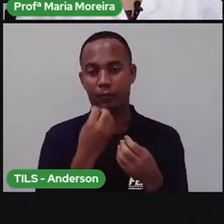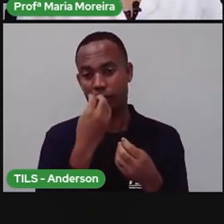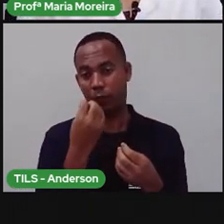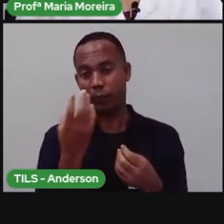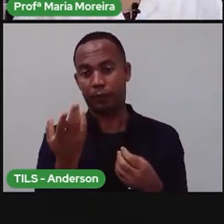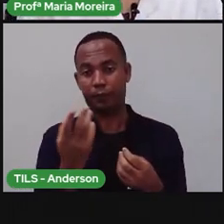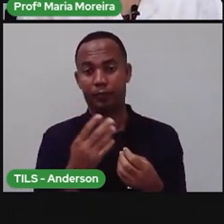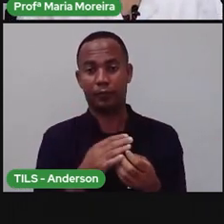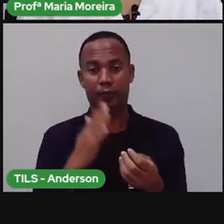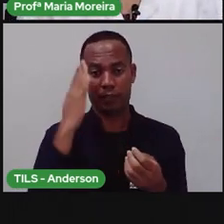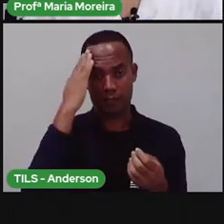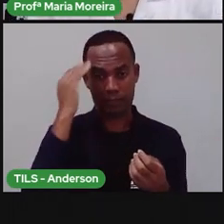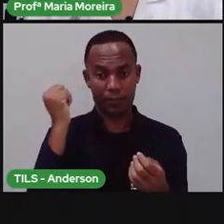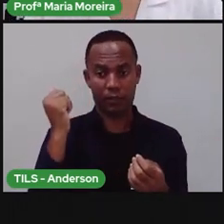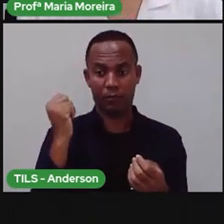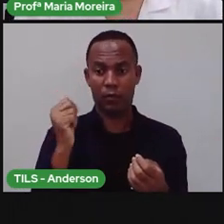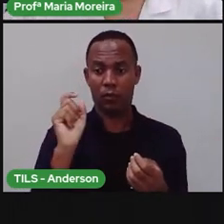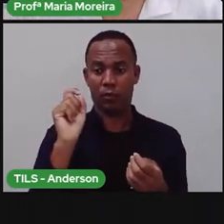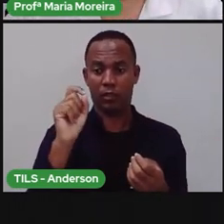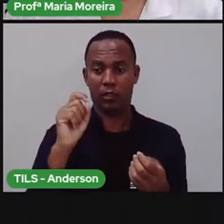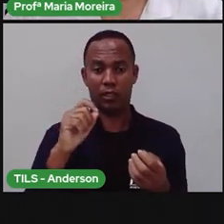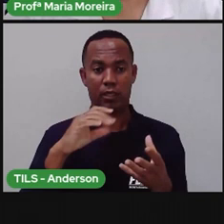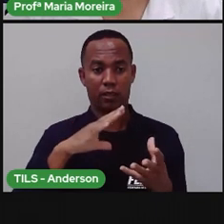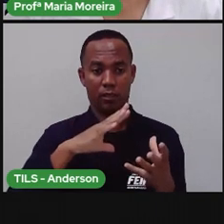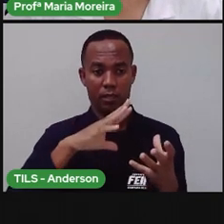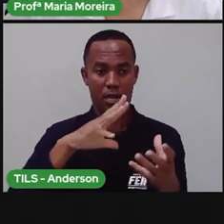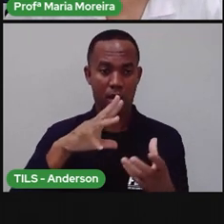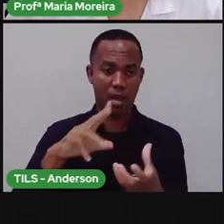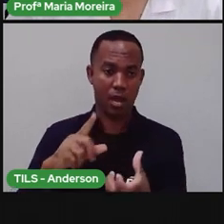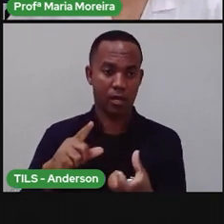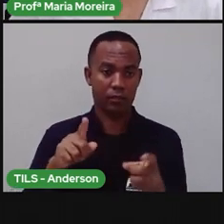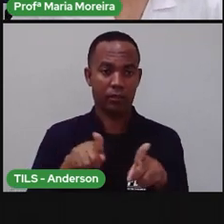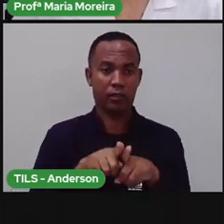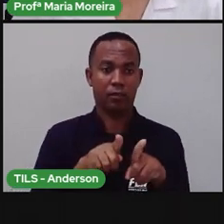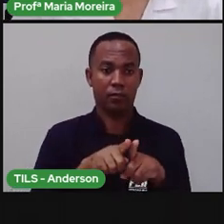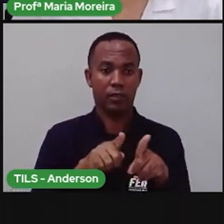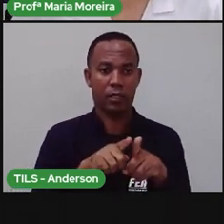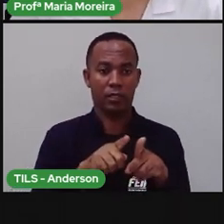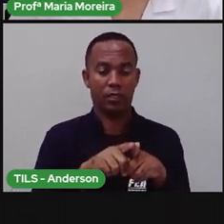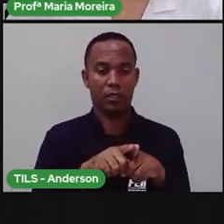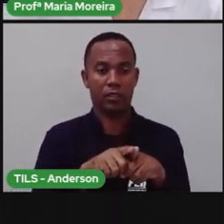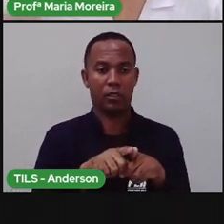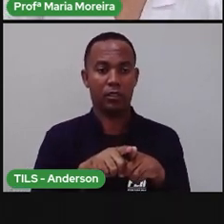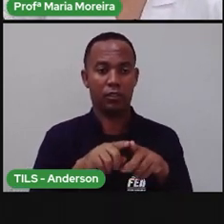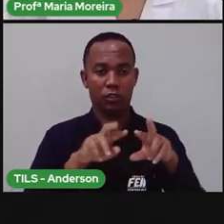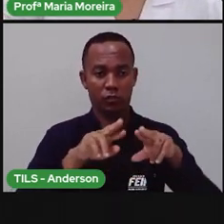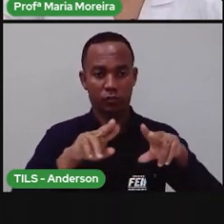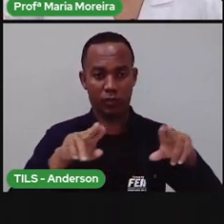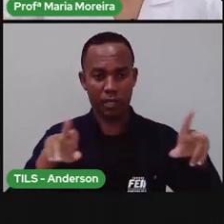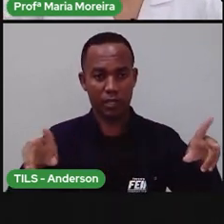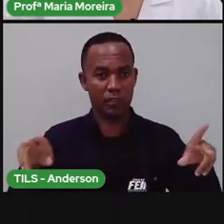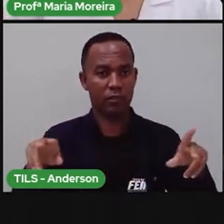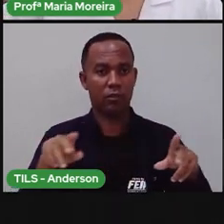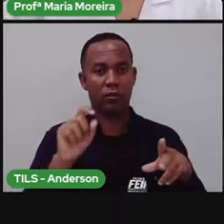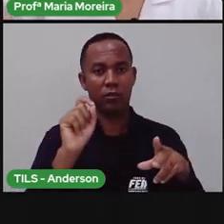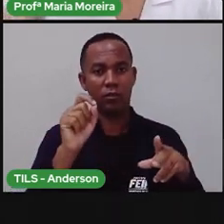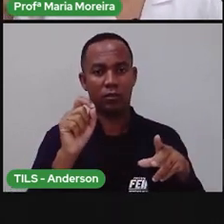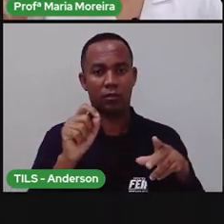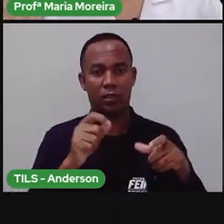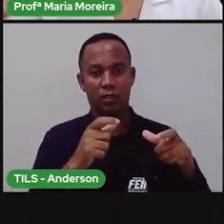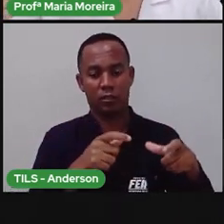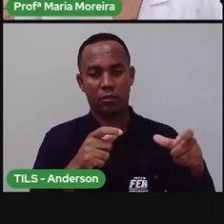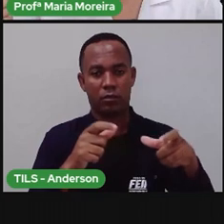Bom, sabemos que a Terra, assim como os demais corpos celestes, e o nome é Celeste por quê?